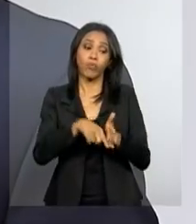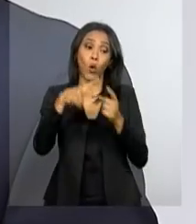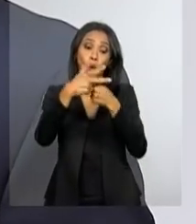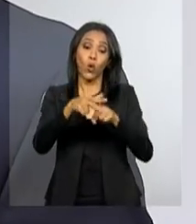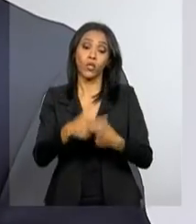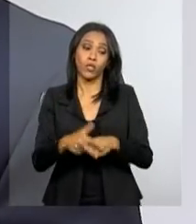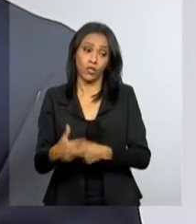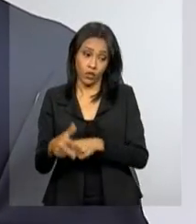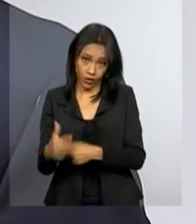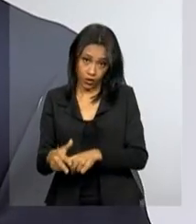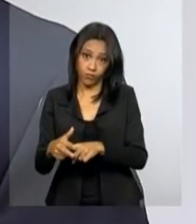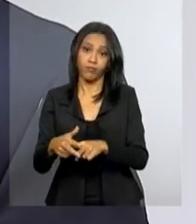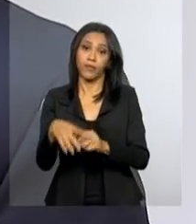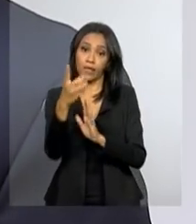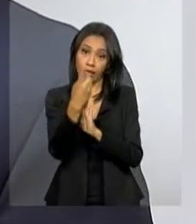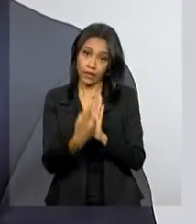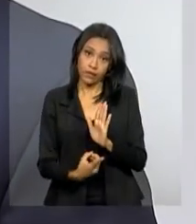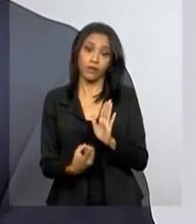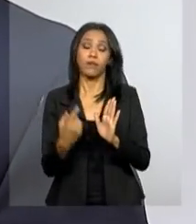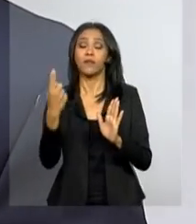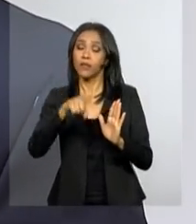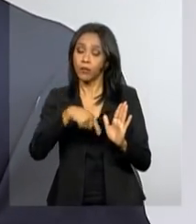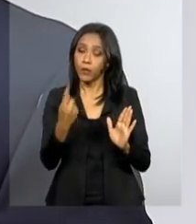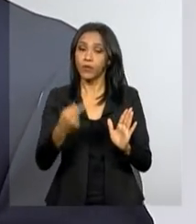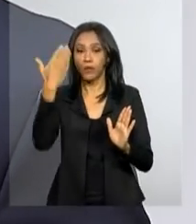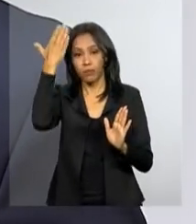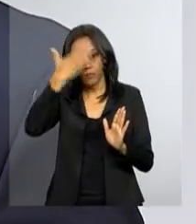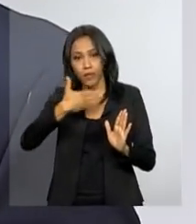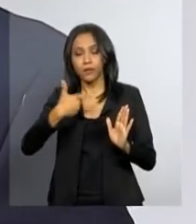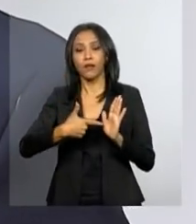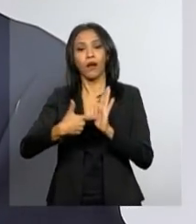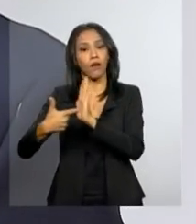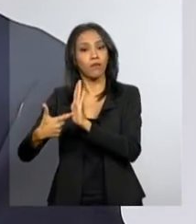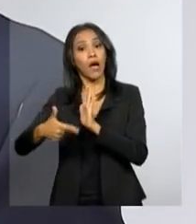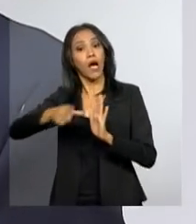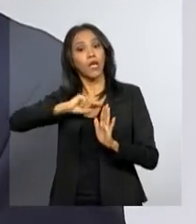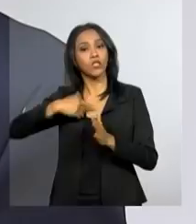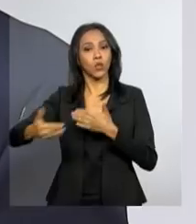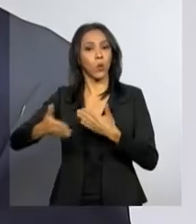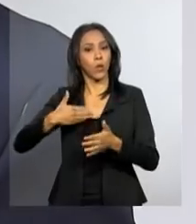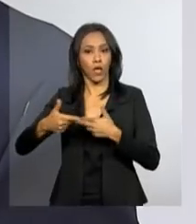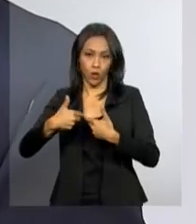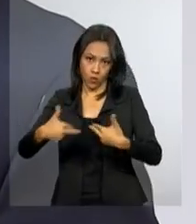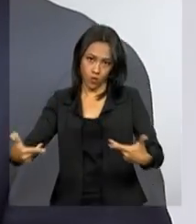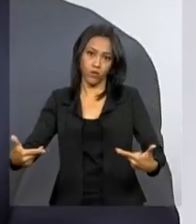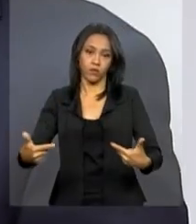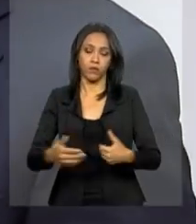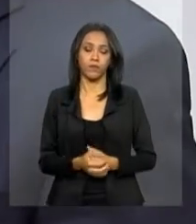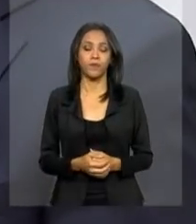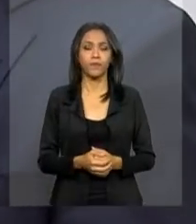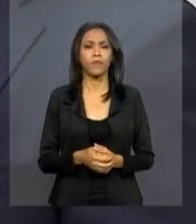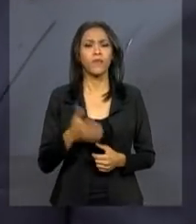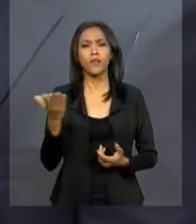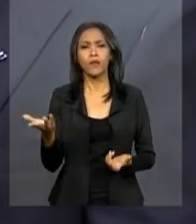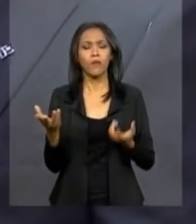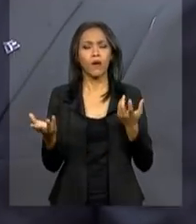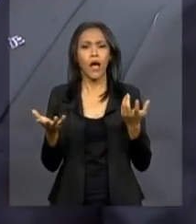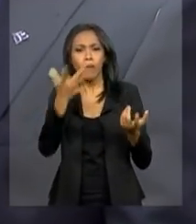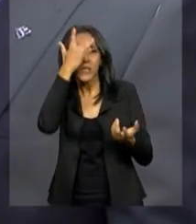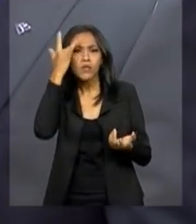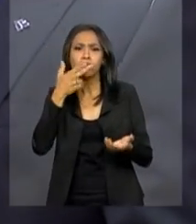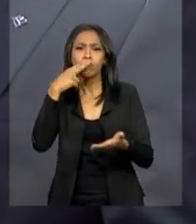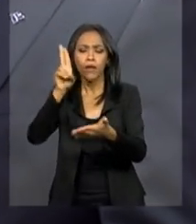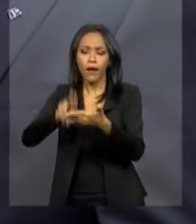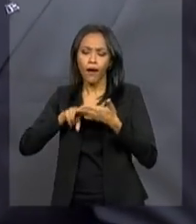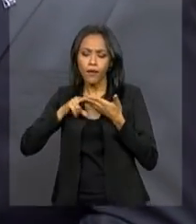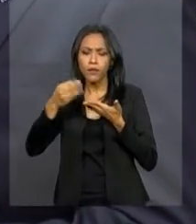declaração. E se for o caso, então, apresentar essa retificadora para nós antes de qualquer procedimento da Receita. Pois é, e como é que, então, a pessoa que vai receber essa carta,